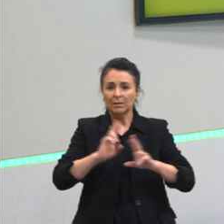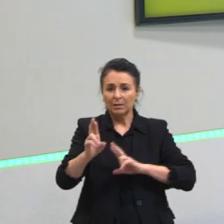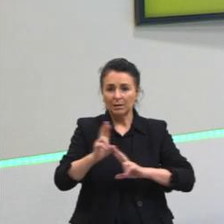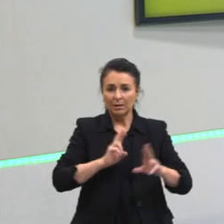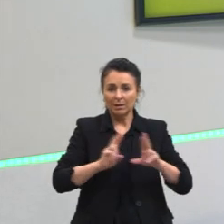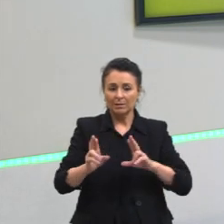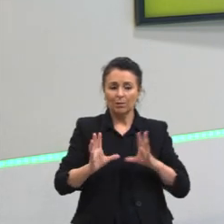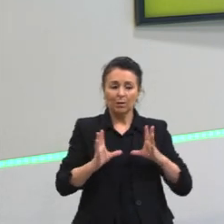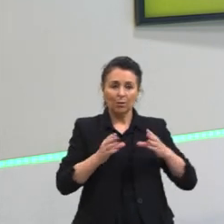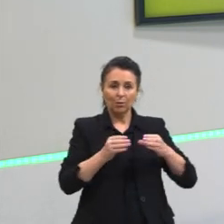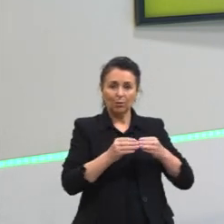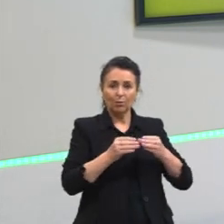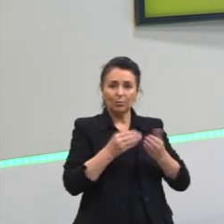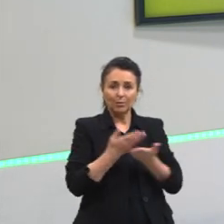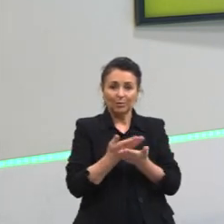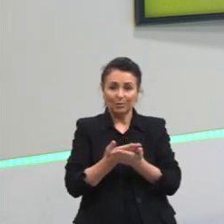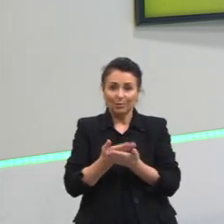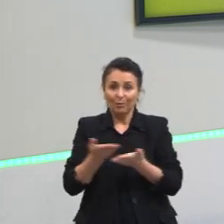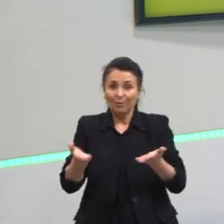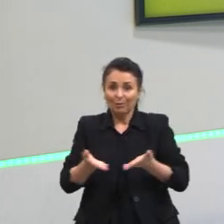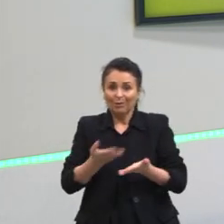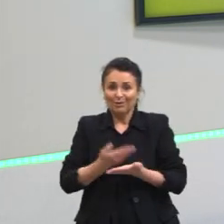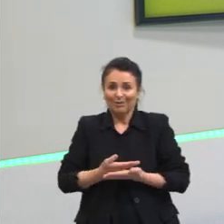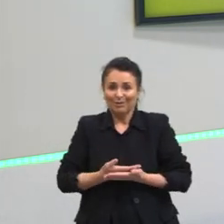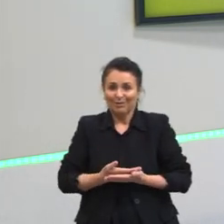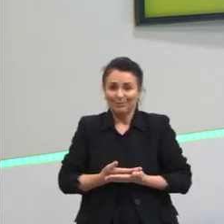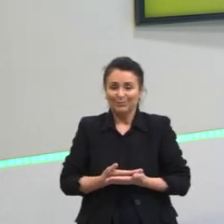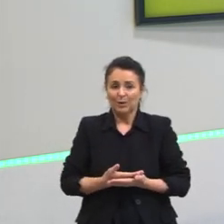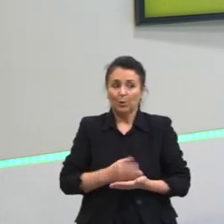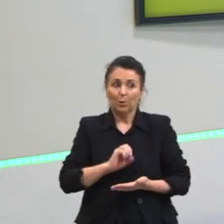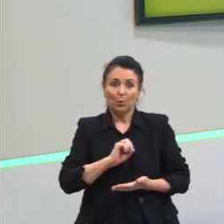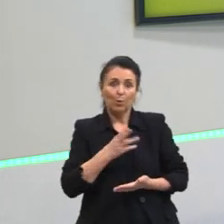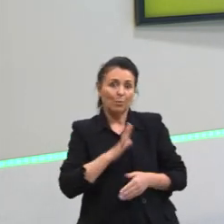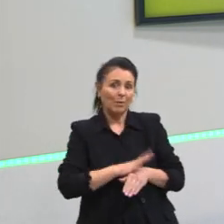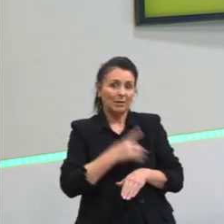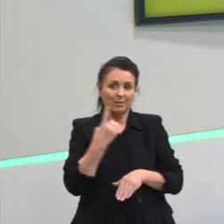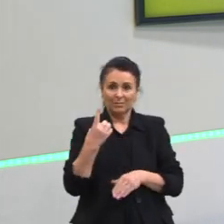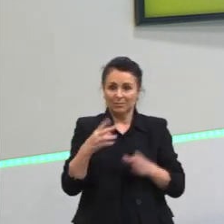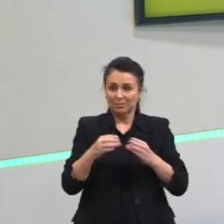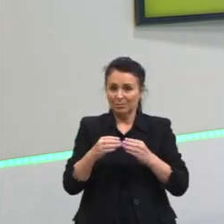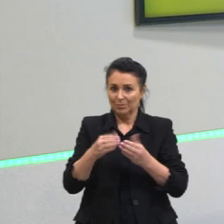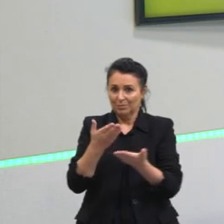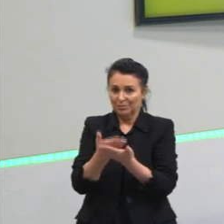esse grupo aí que a gente estudou hoje. Esses grupos, né? Que a gente estudou hoje.